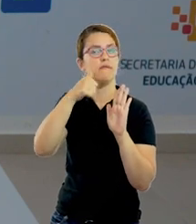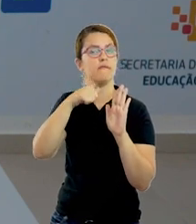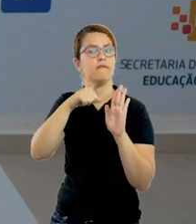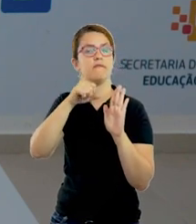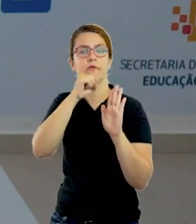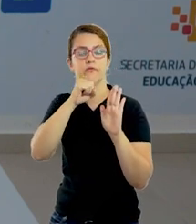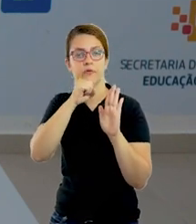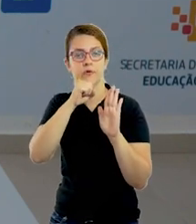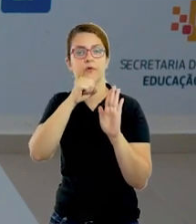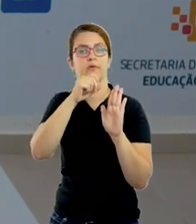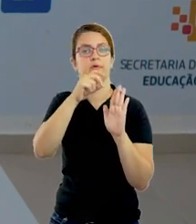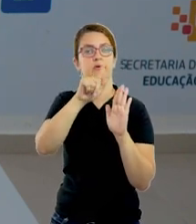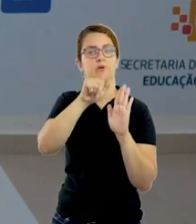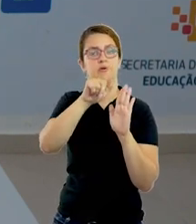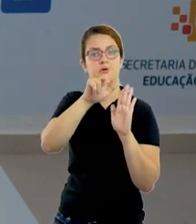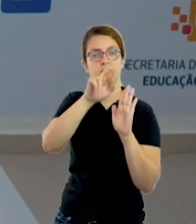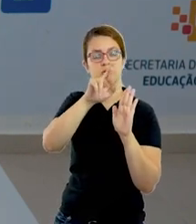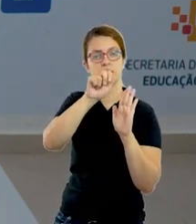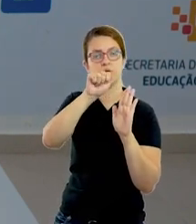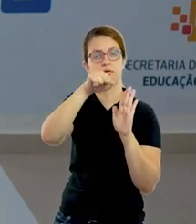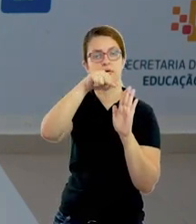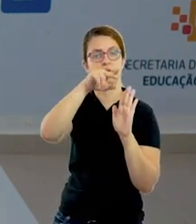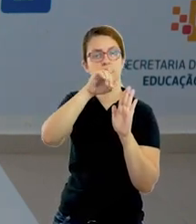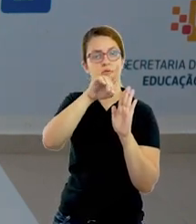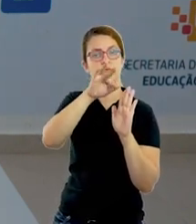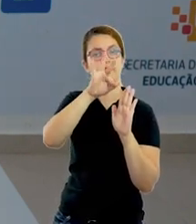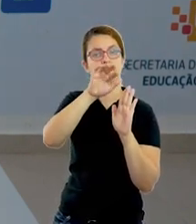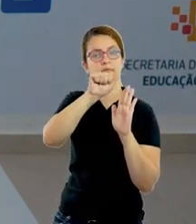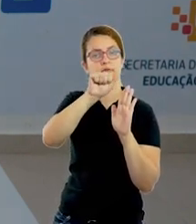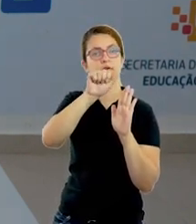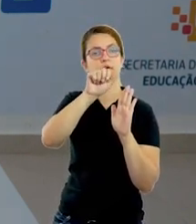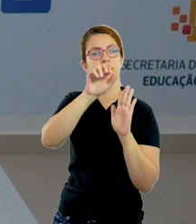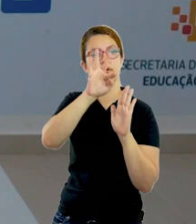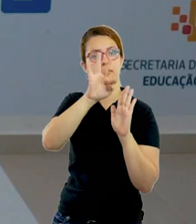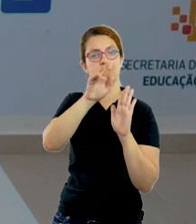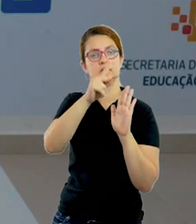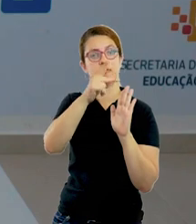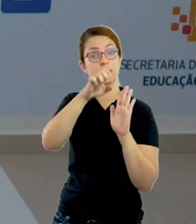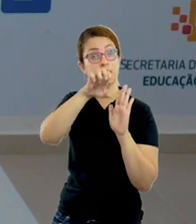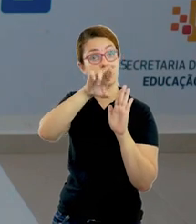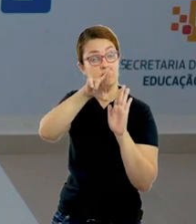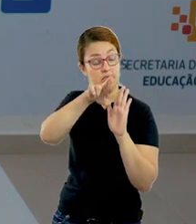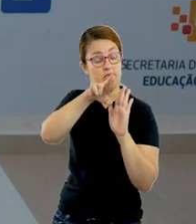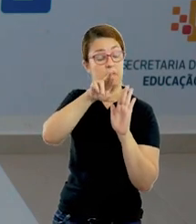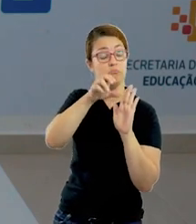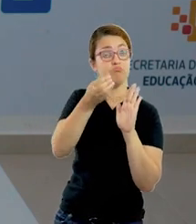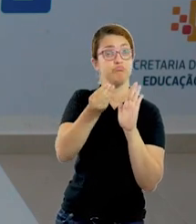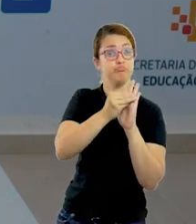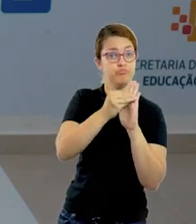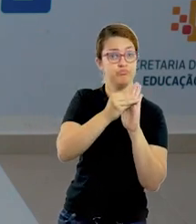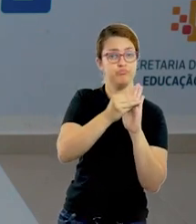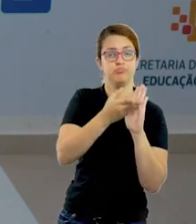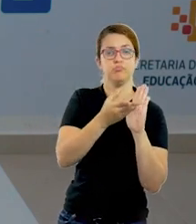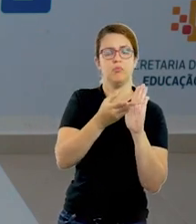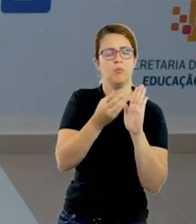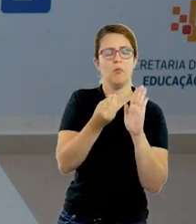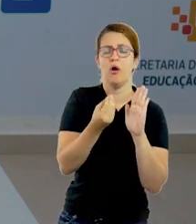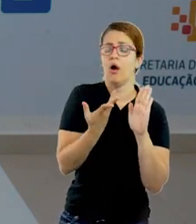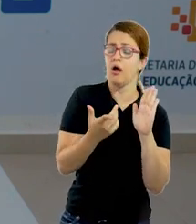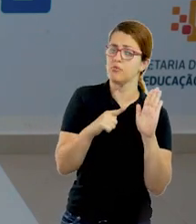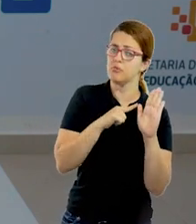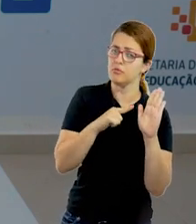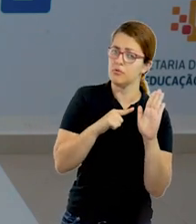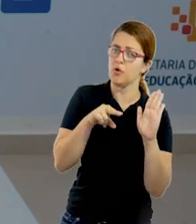avó, eu vou falar grandma. Grandma. Mas, professor, eu tenho irmão. Eu tenho